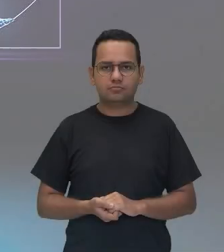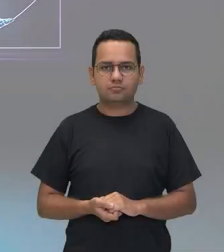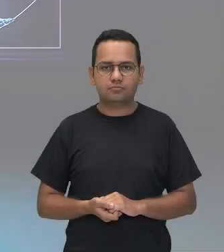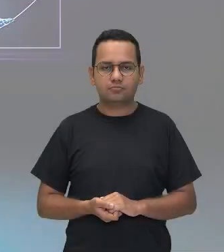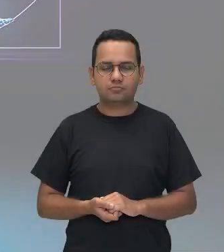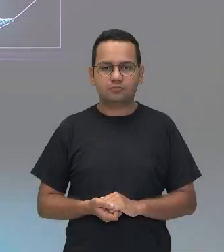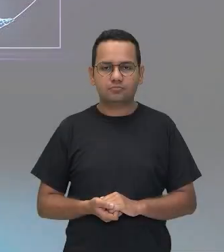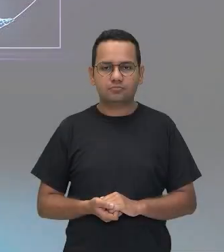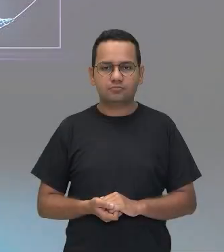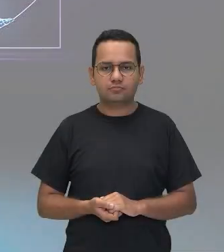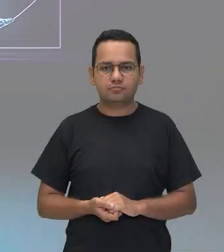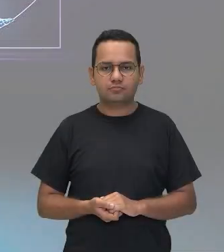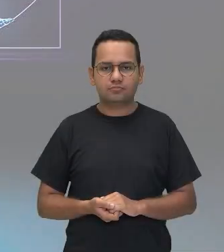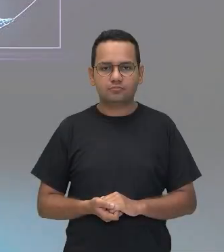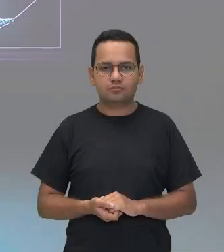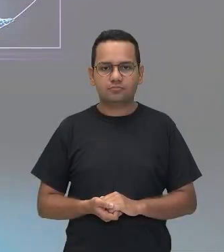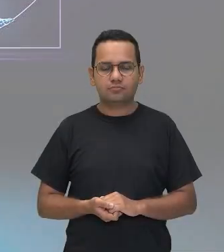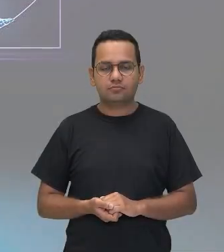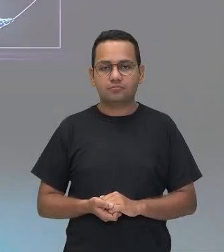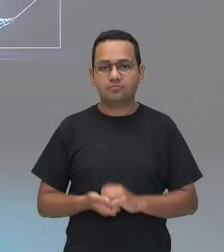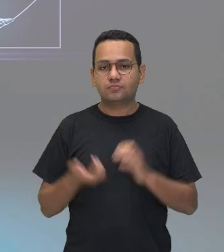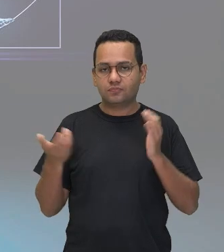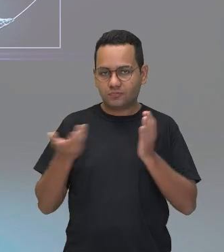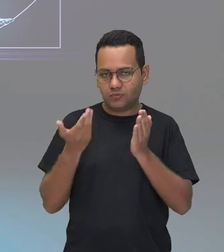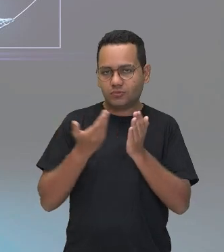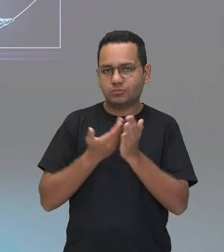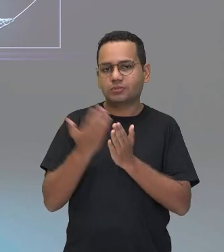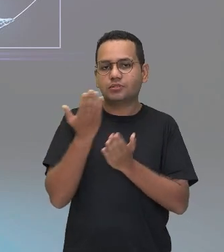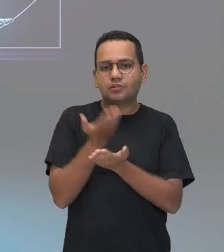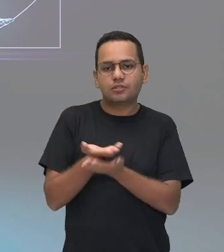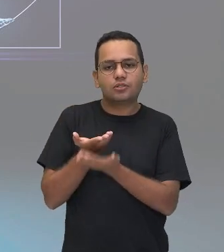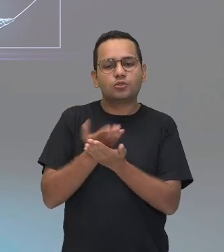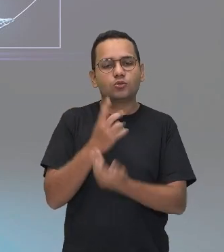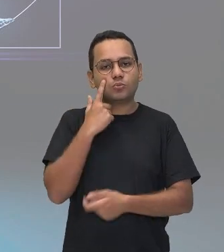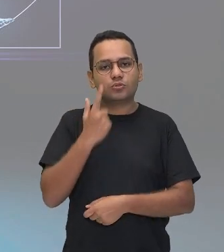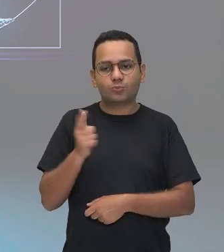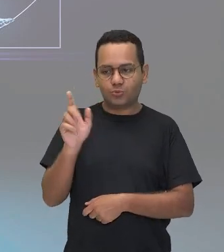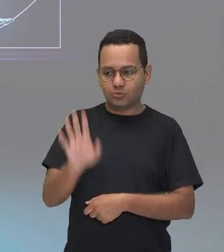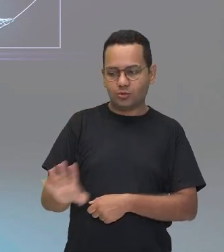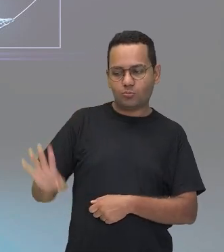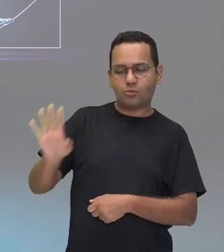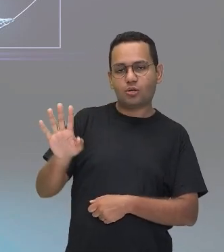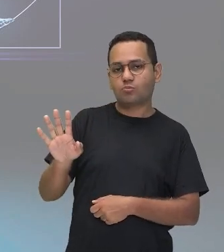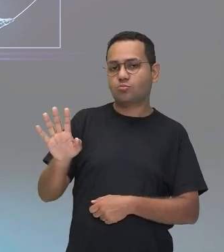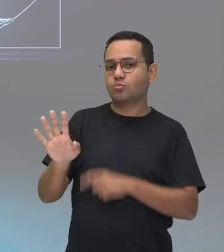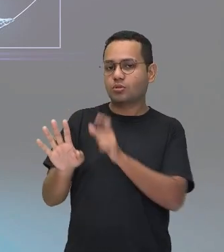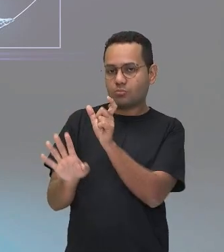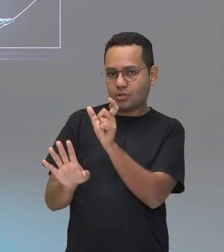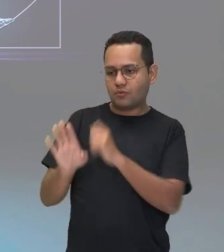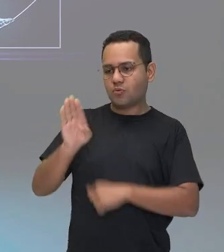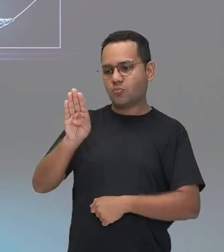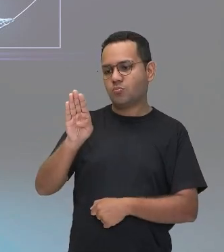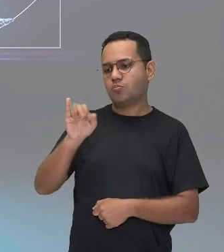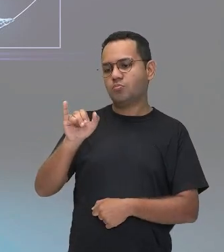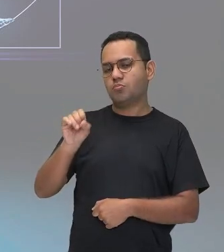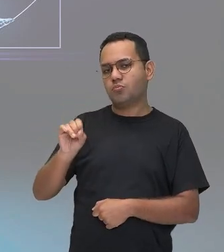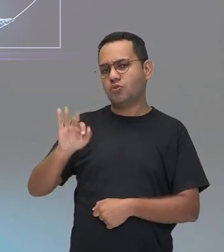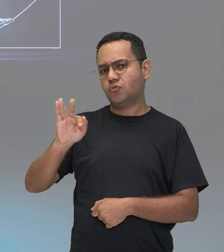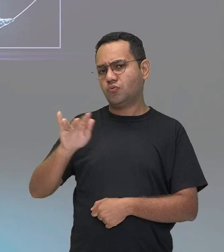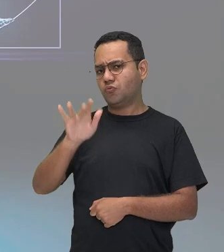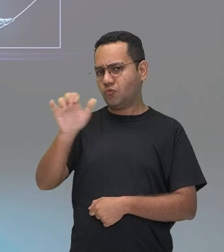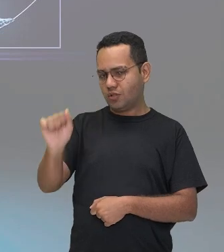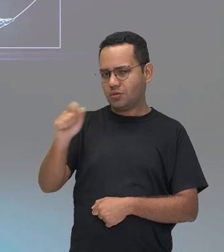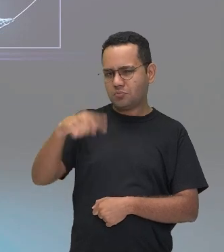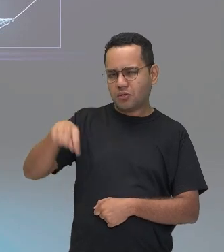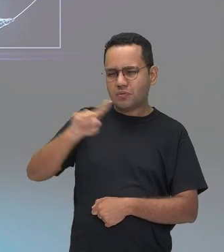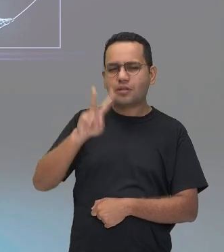Ok, vamos começar a nossa aula aí com essa imagem bacana aqui, colocando aí a biofísica, só para relembrar